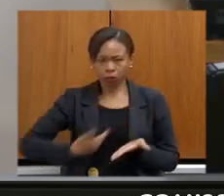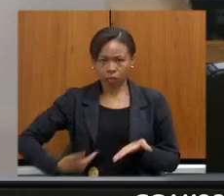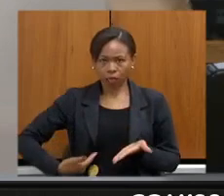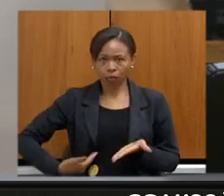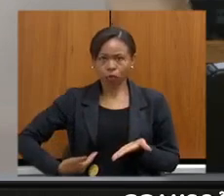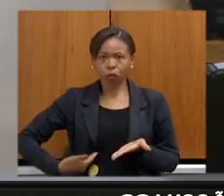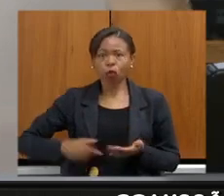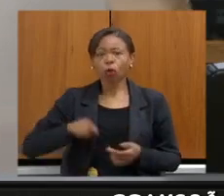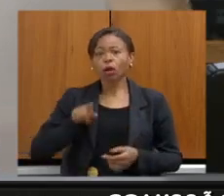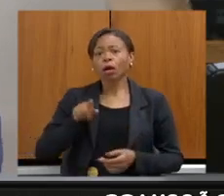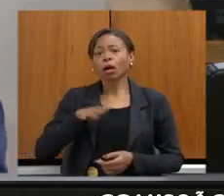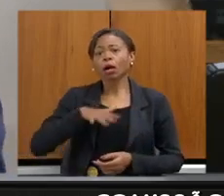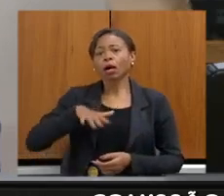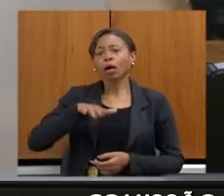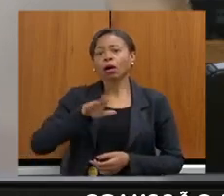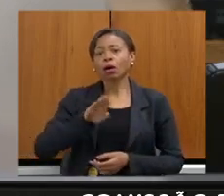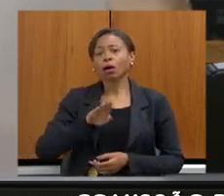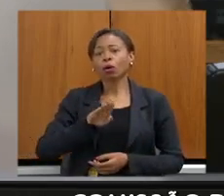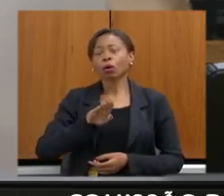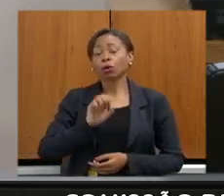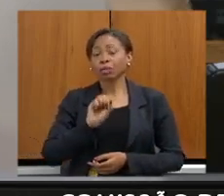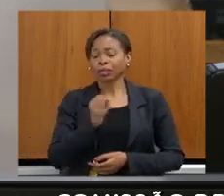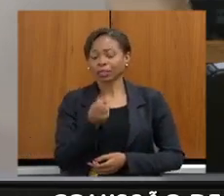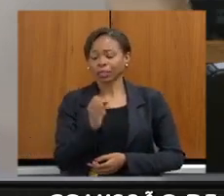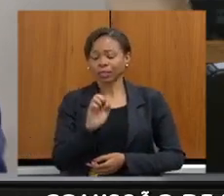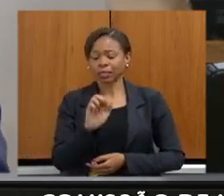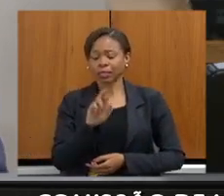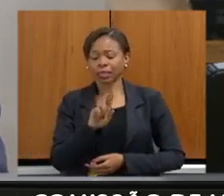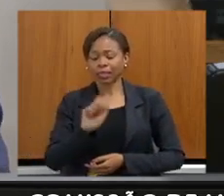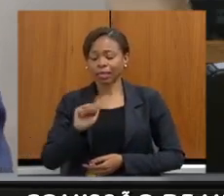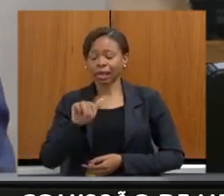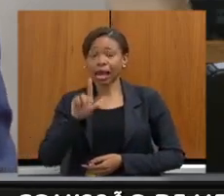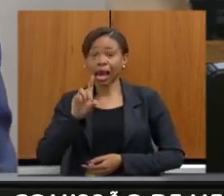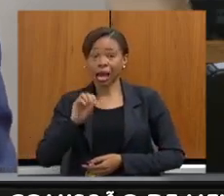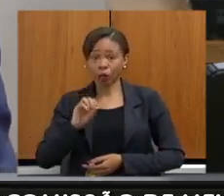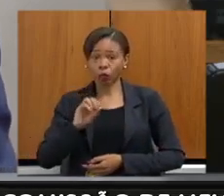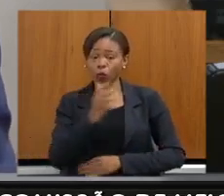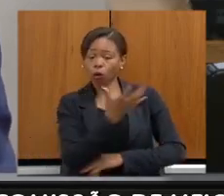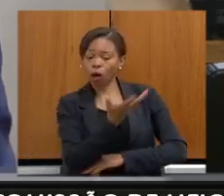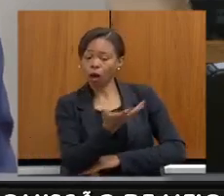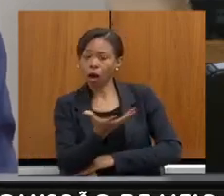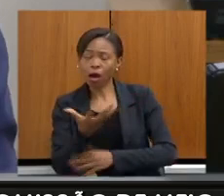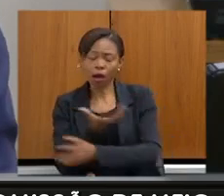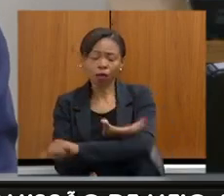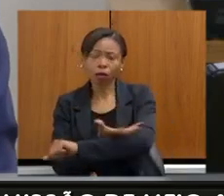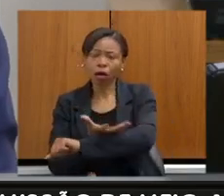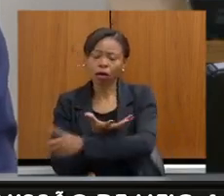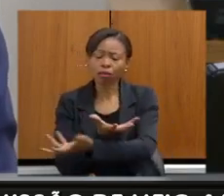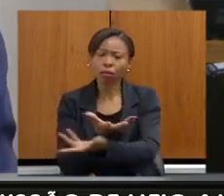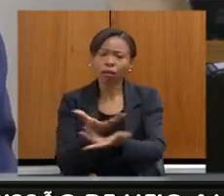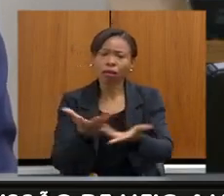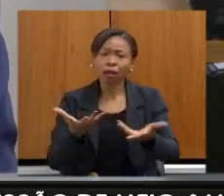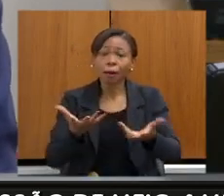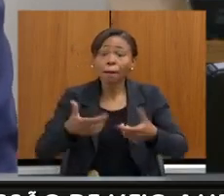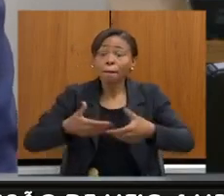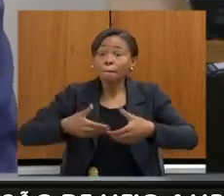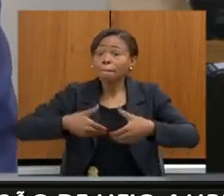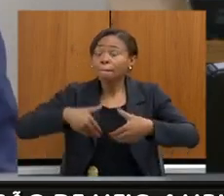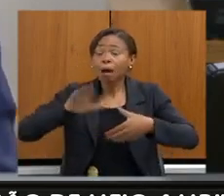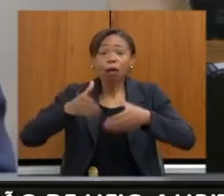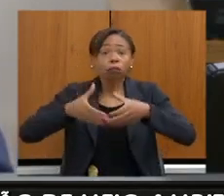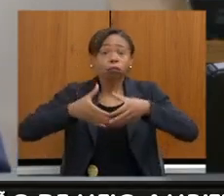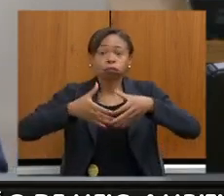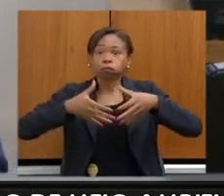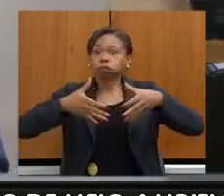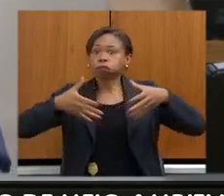o bioma cerrado se mostra bem maior do que os outros biomas quando se trata de